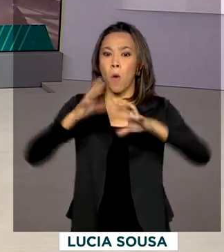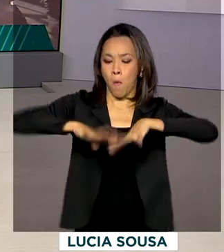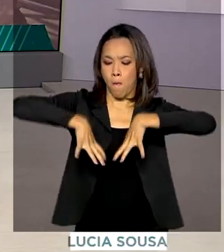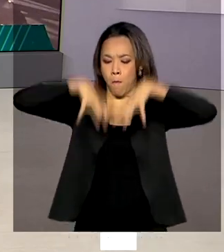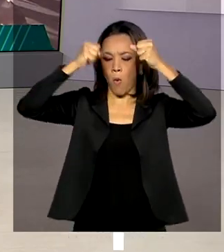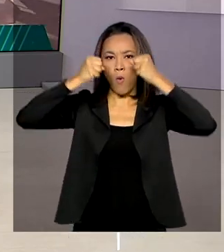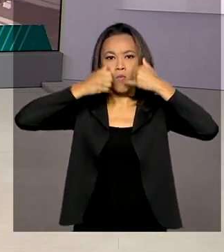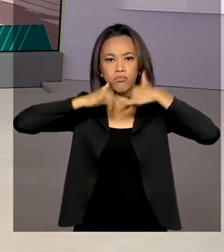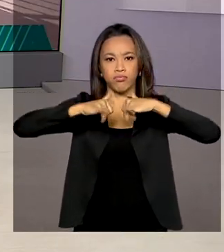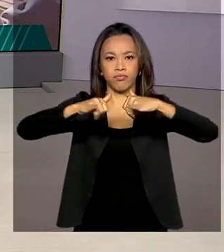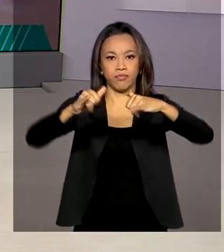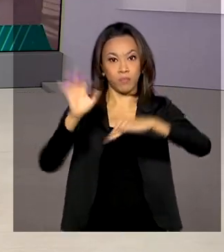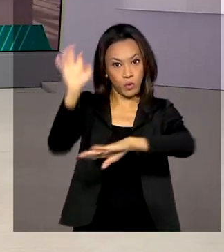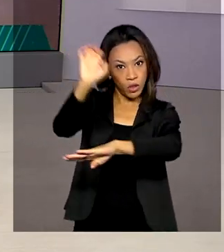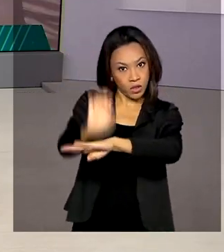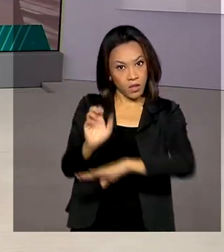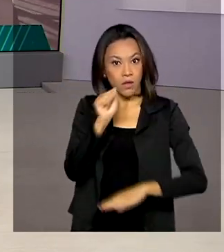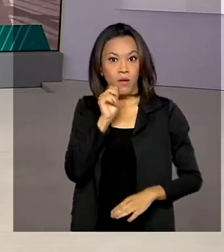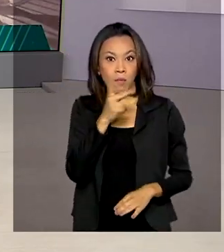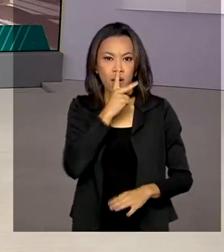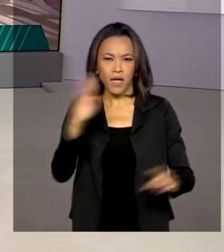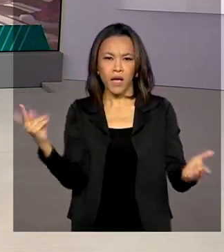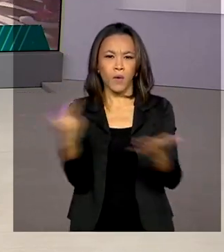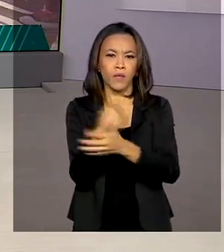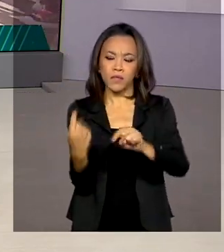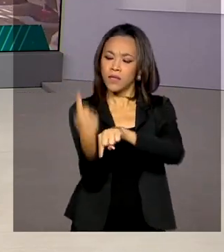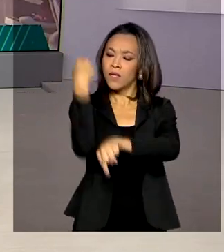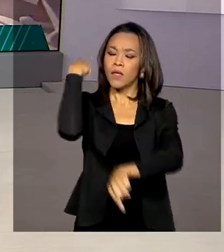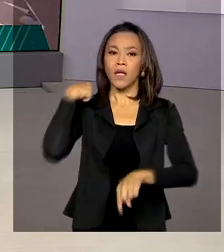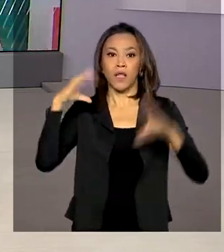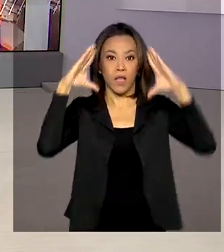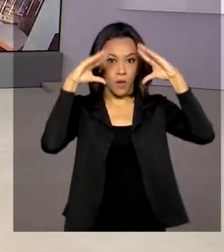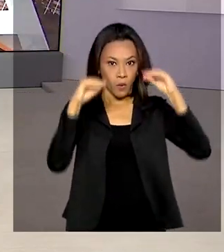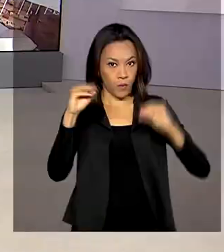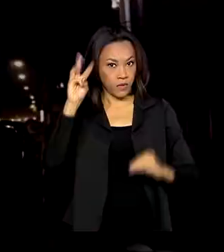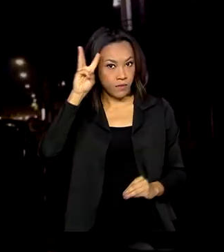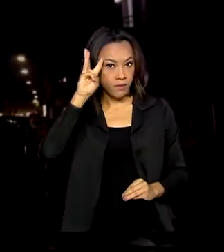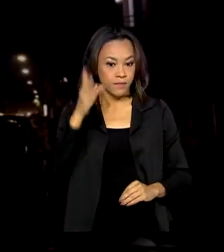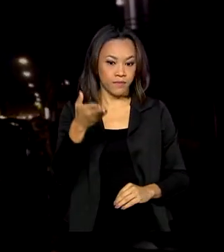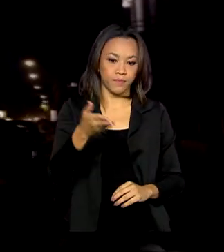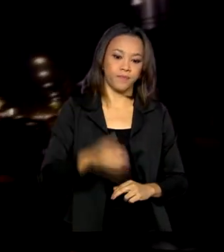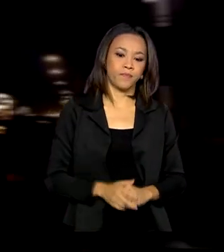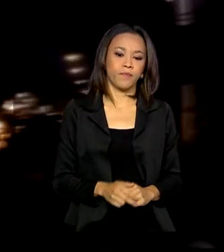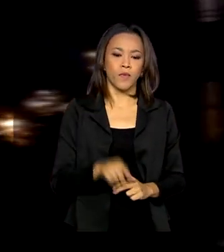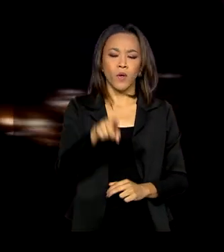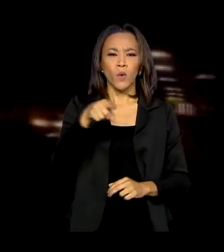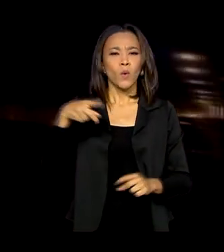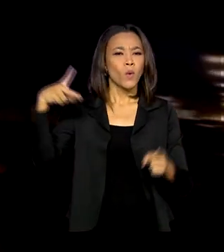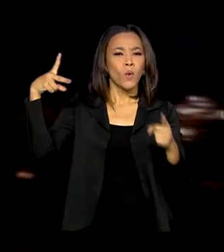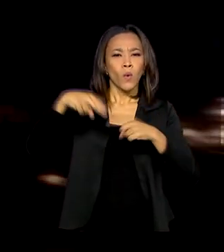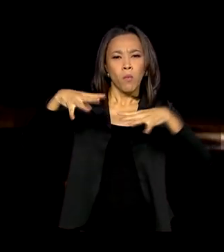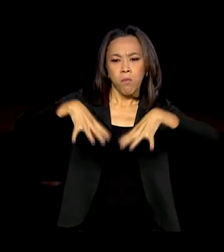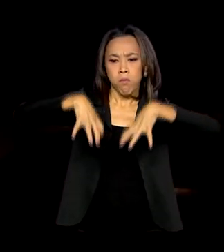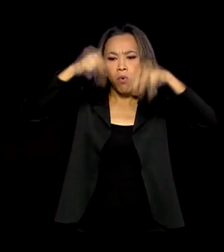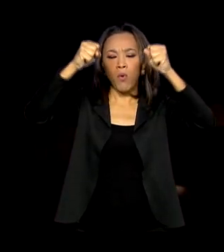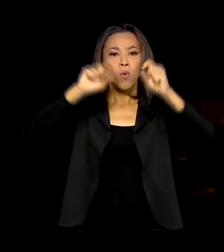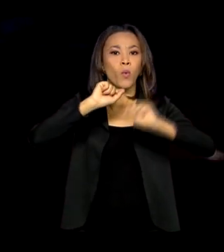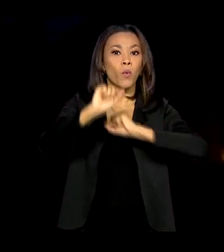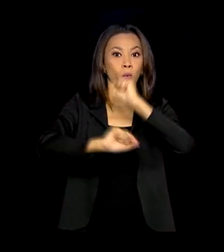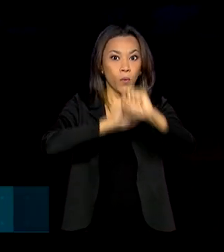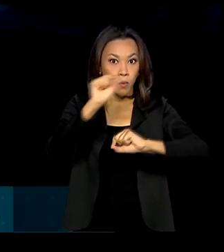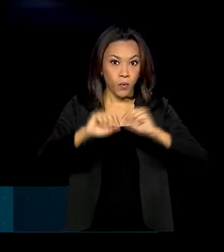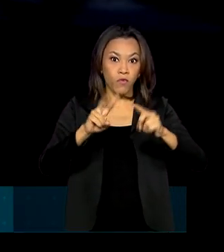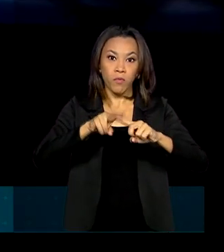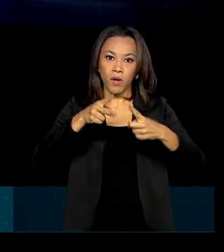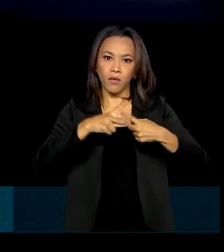de energia elétrica para o Estado, ocorrida na noite da última terça-feira. O corte foi causado pelo desligamento